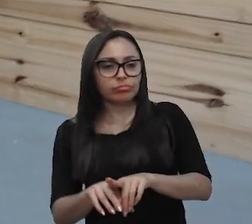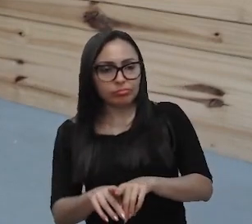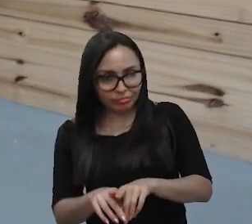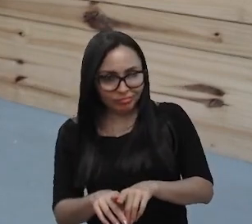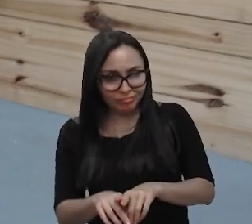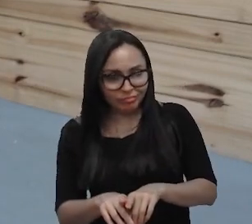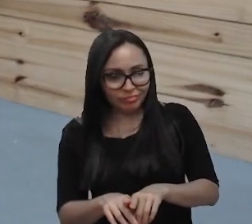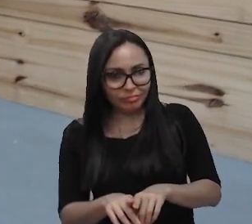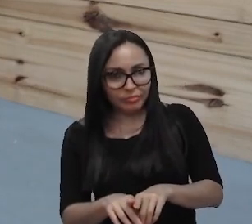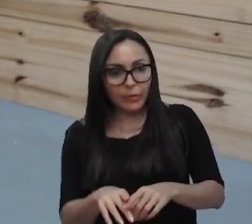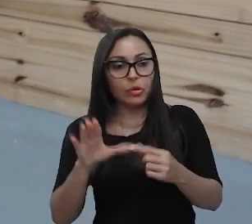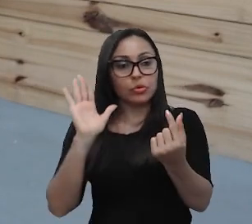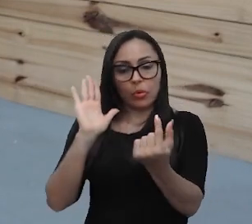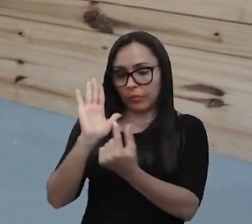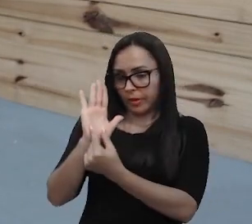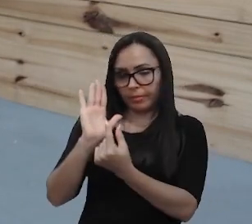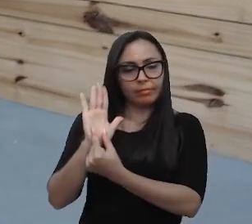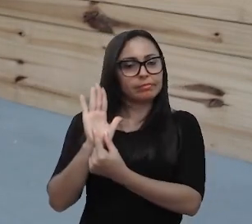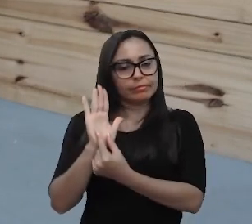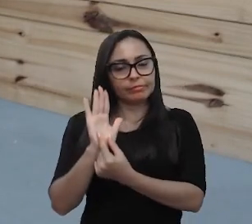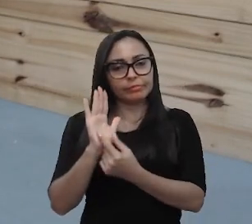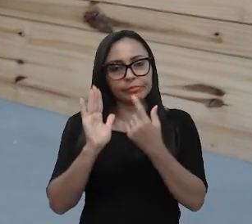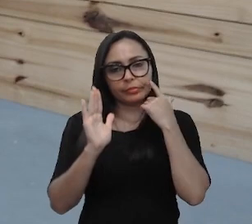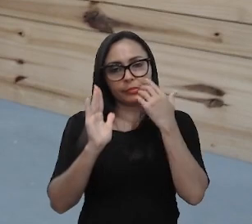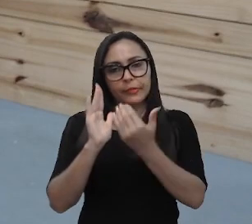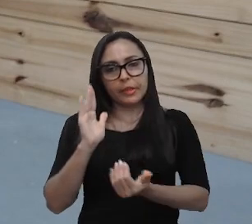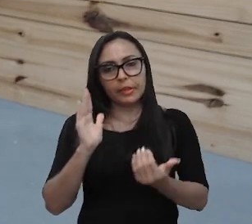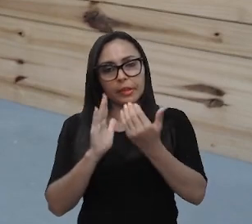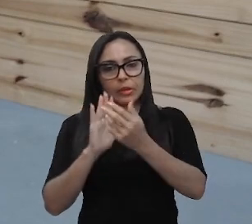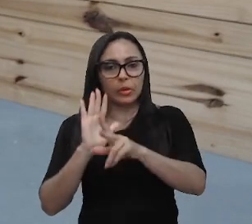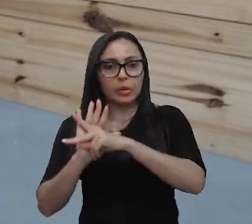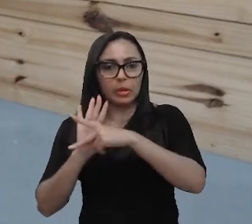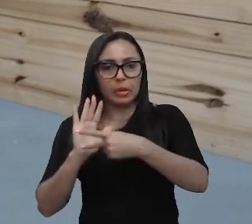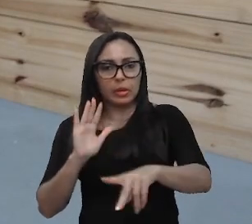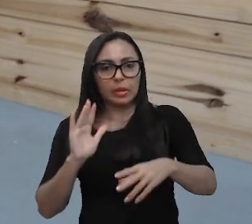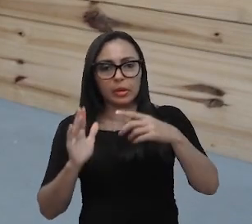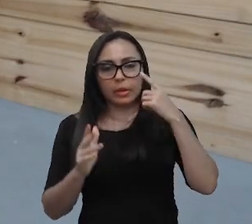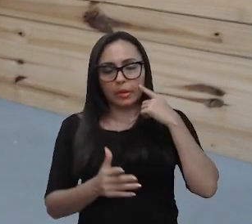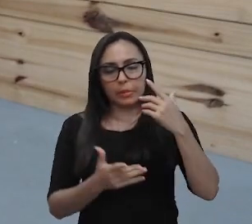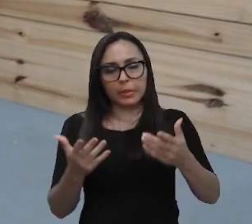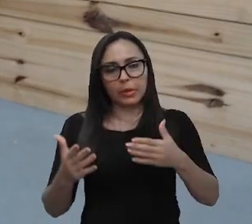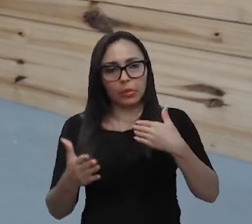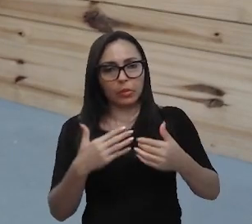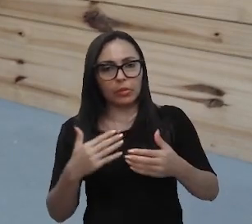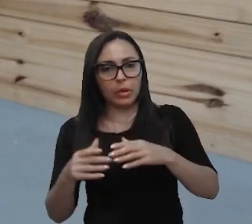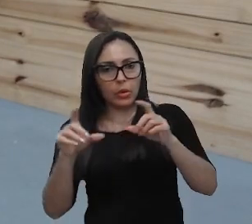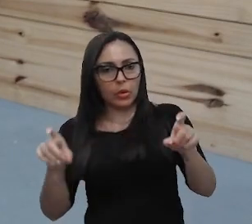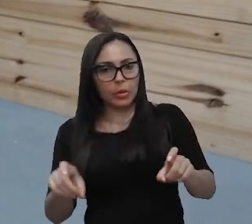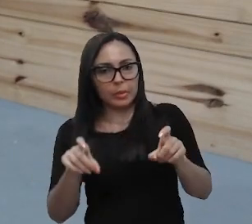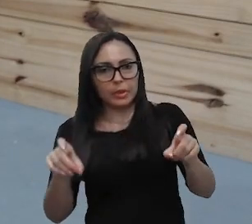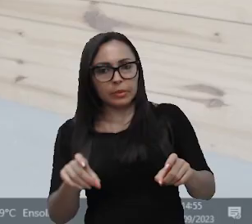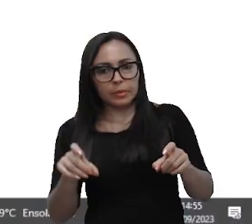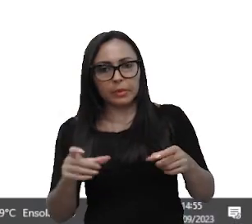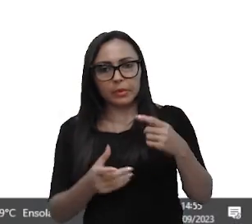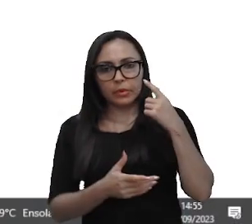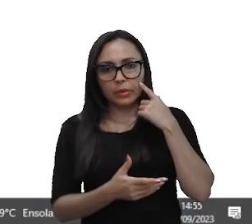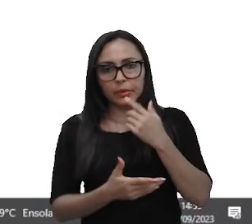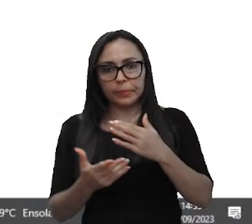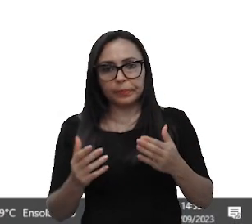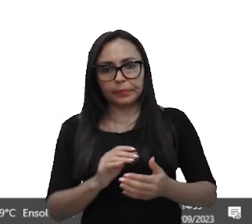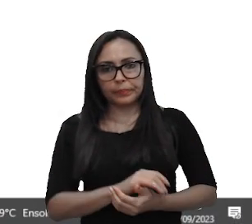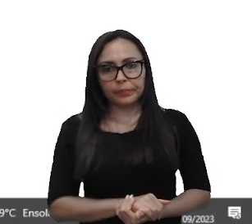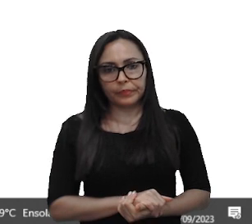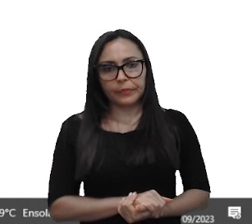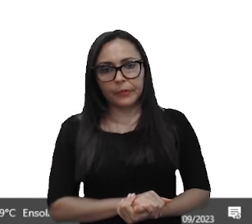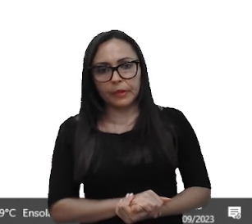softwares, além do Word, do próprio Word, que todo mundo tem em qualquer computador, o Final Draft, que é o mais